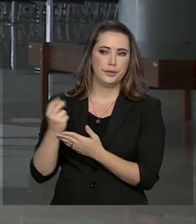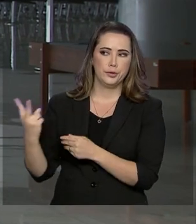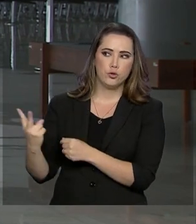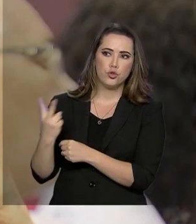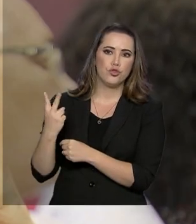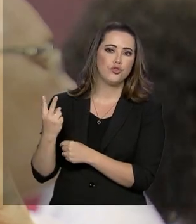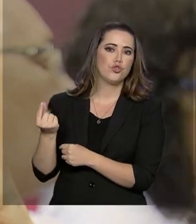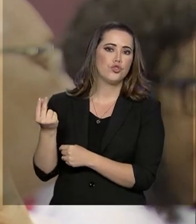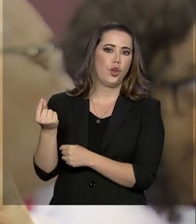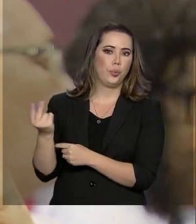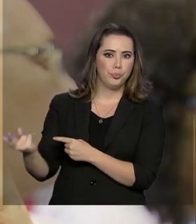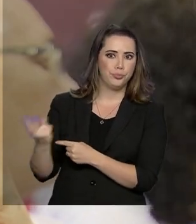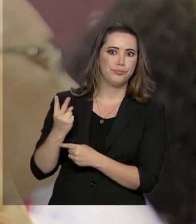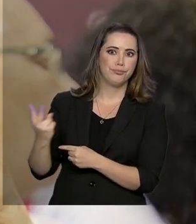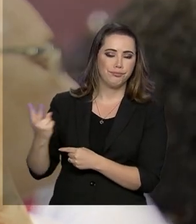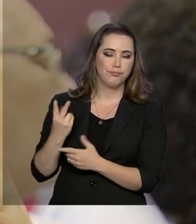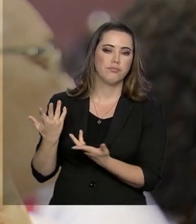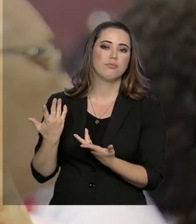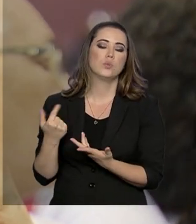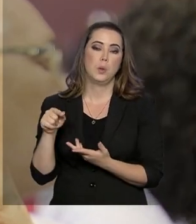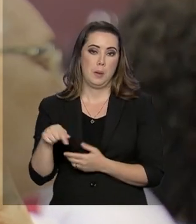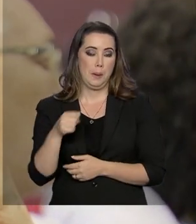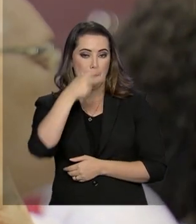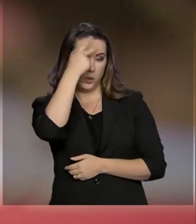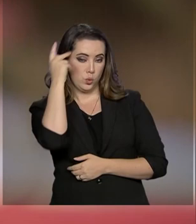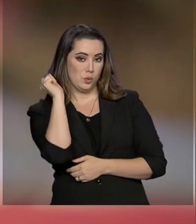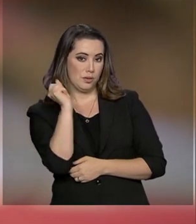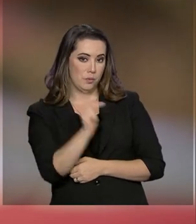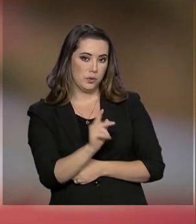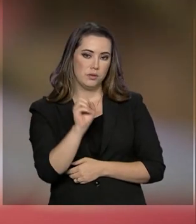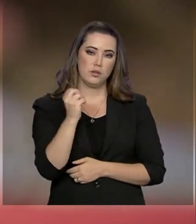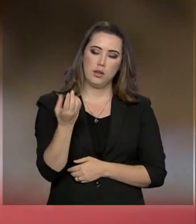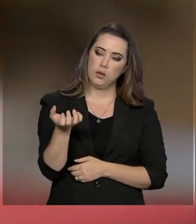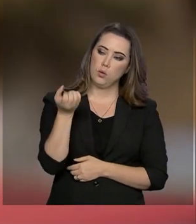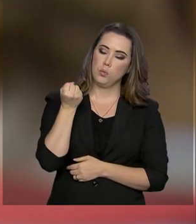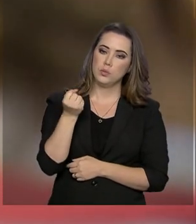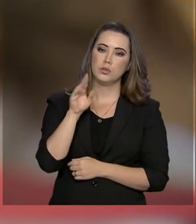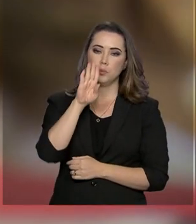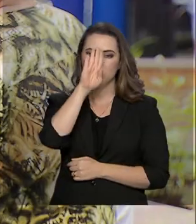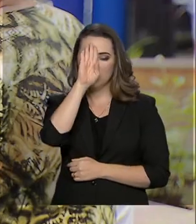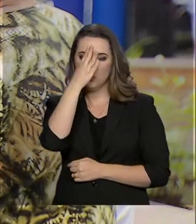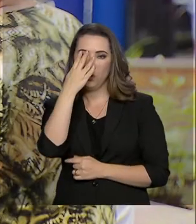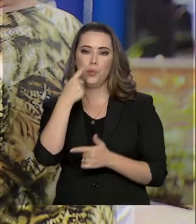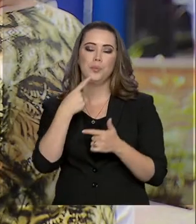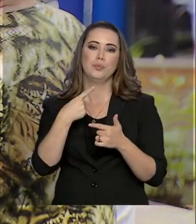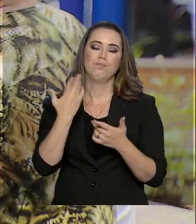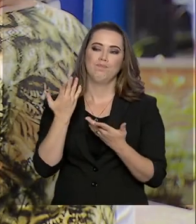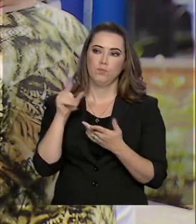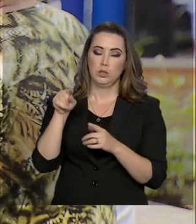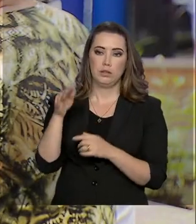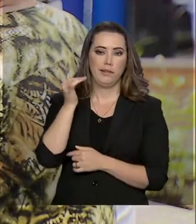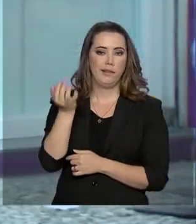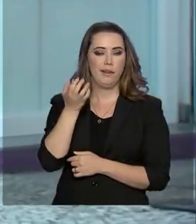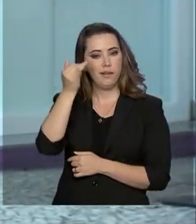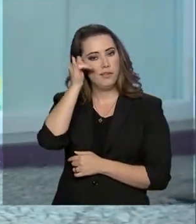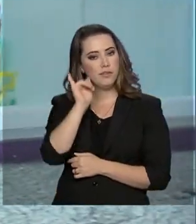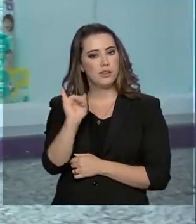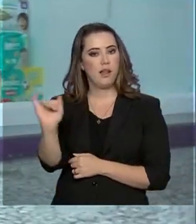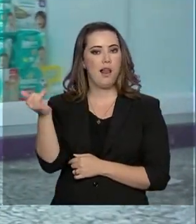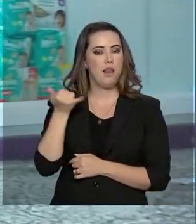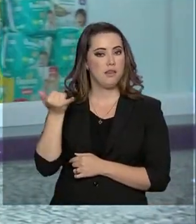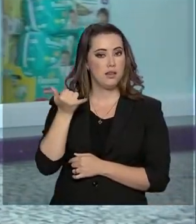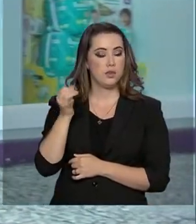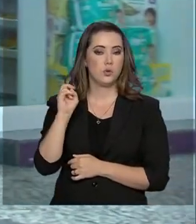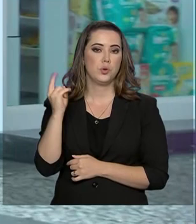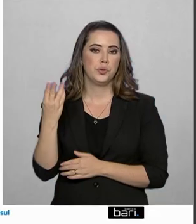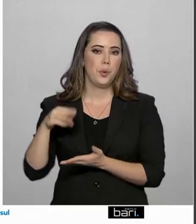consignado. Aposentados e pensionistas, principal alvo dessas empresas que quiserem evitar ligações e mensagens